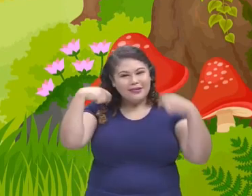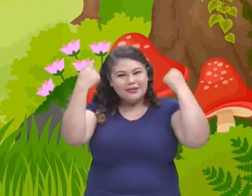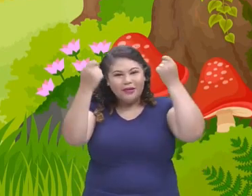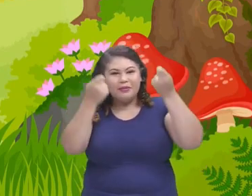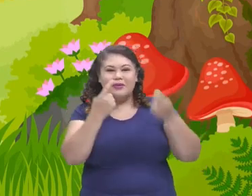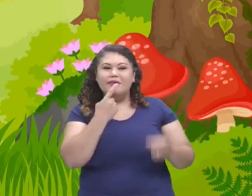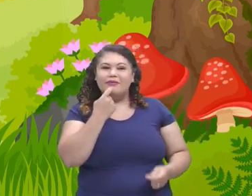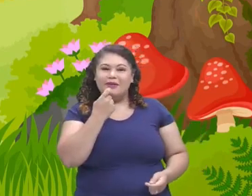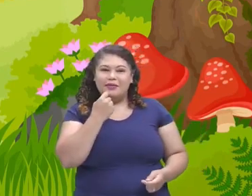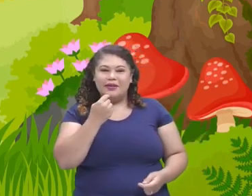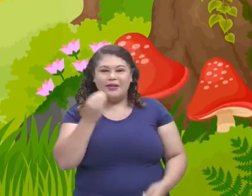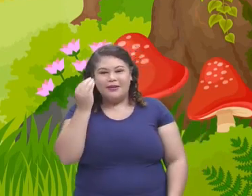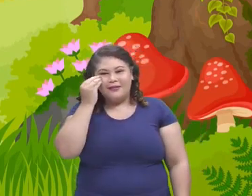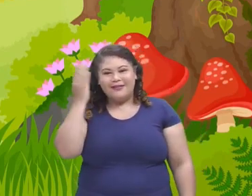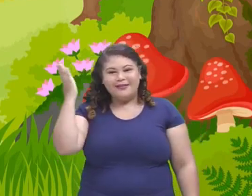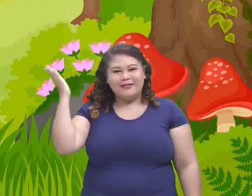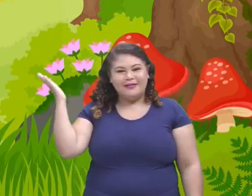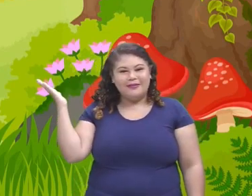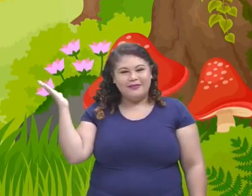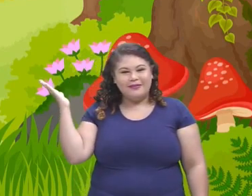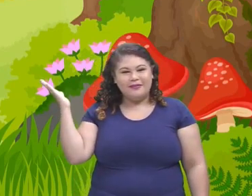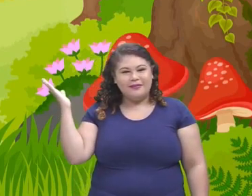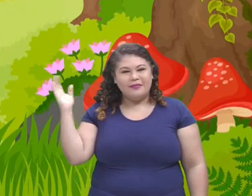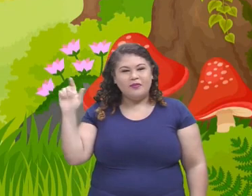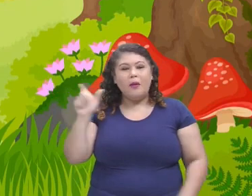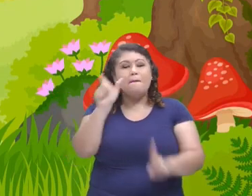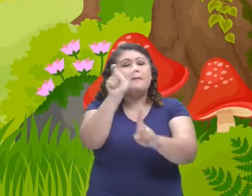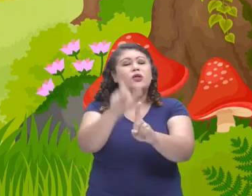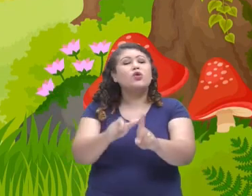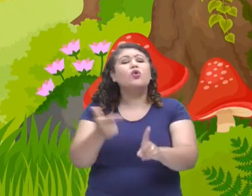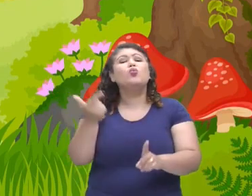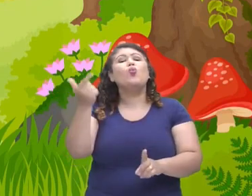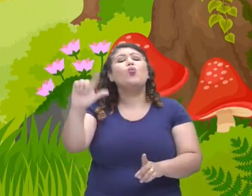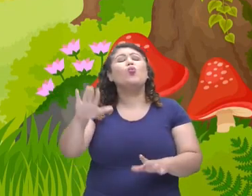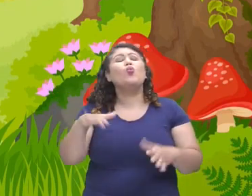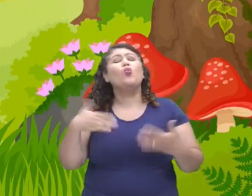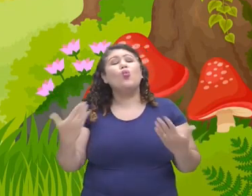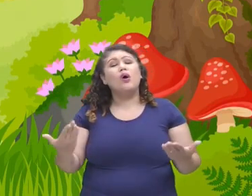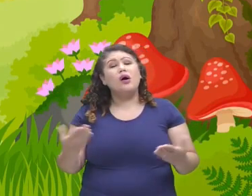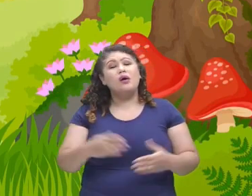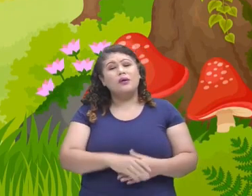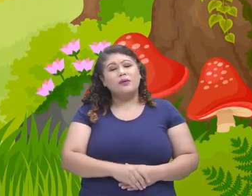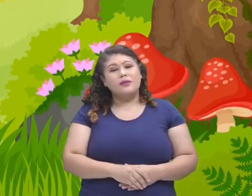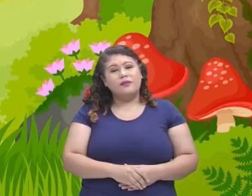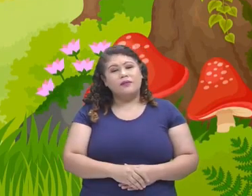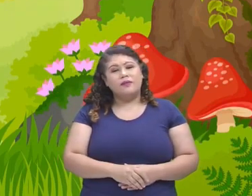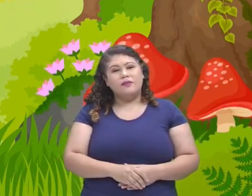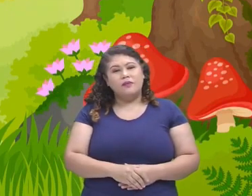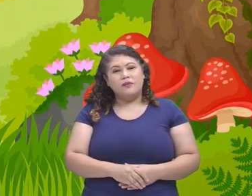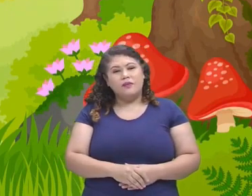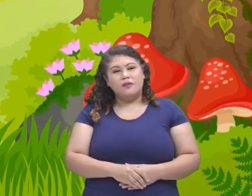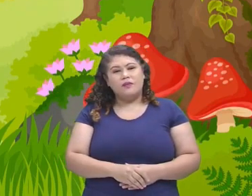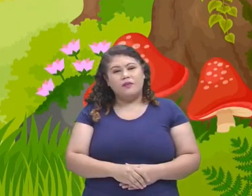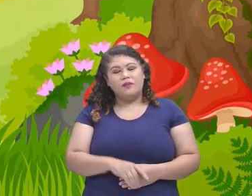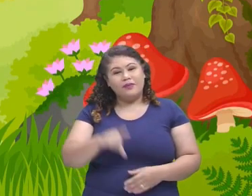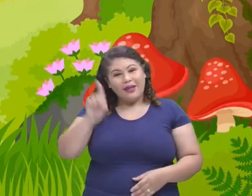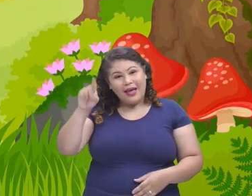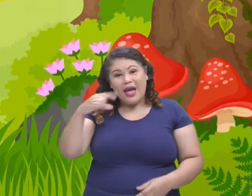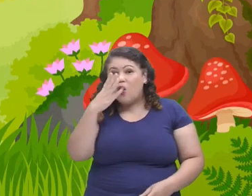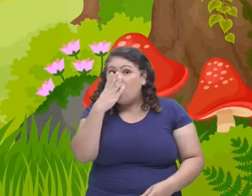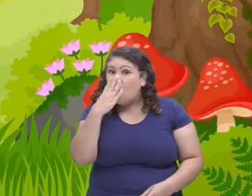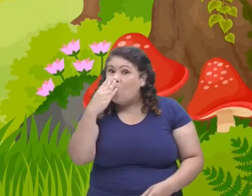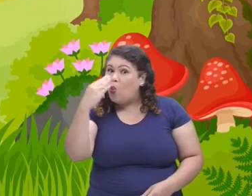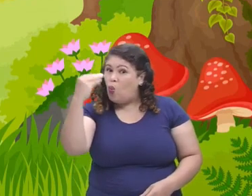Vermelho. Qual é o nosso próximo personagem? Vocês lembram, crianças? Então, vamos lá investigar. É o